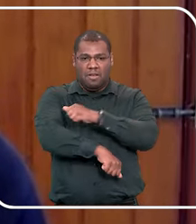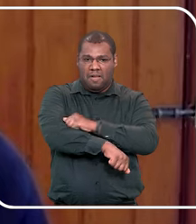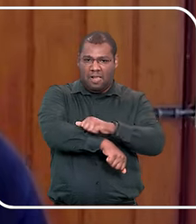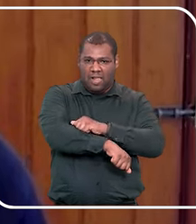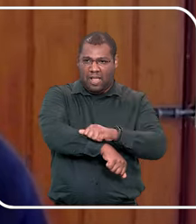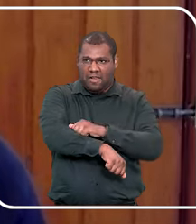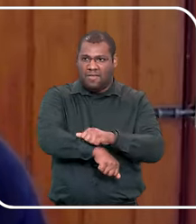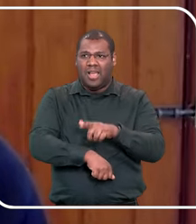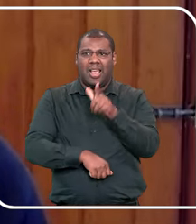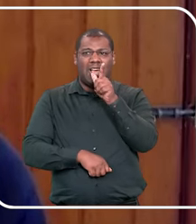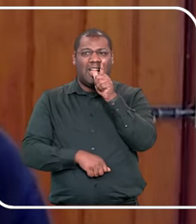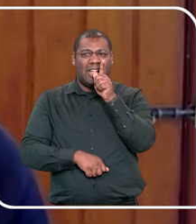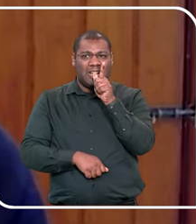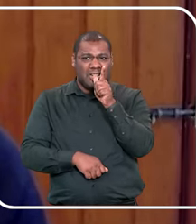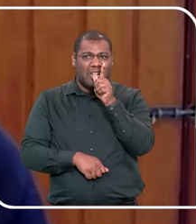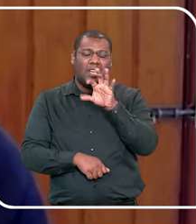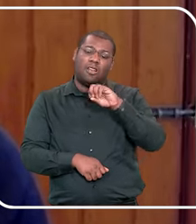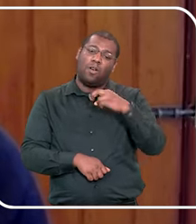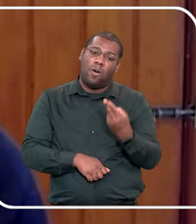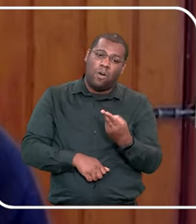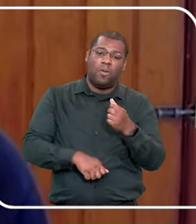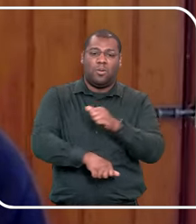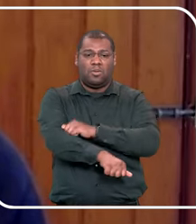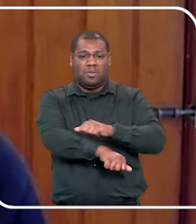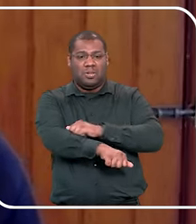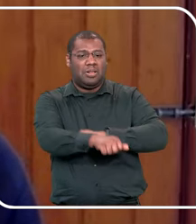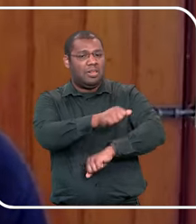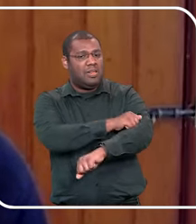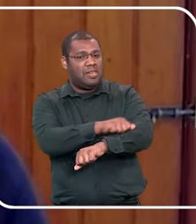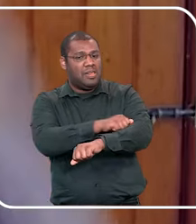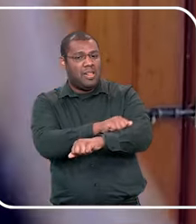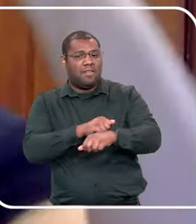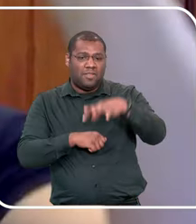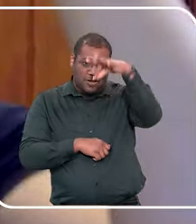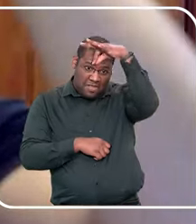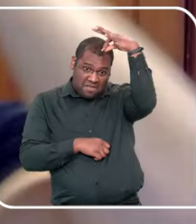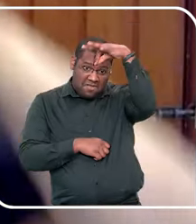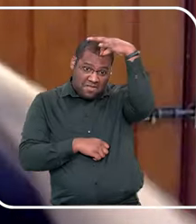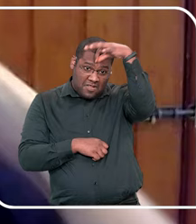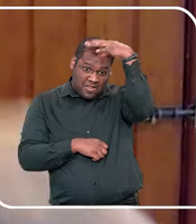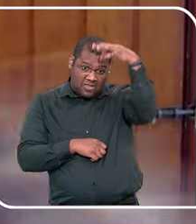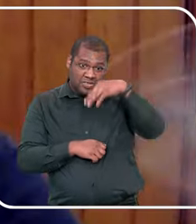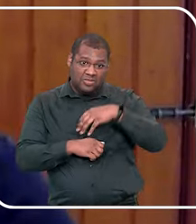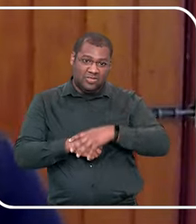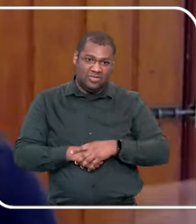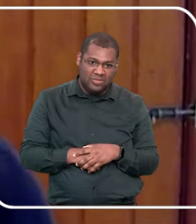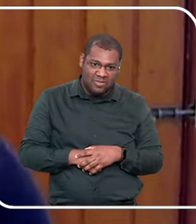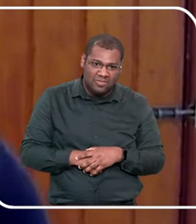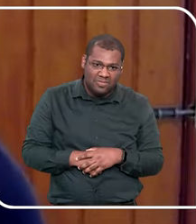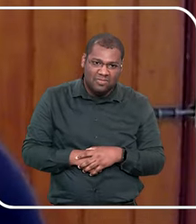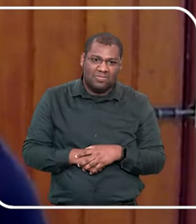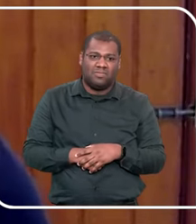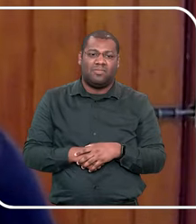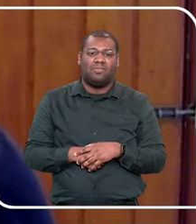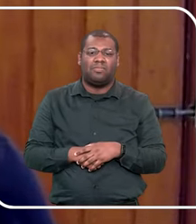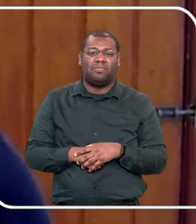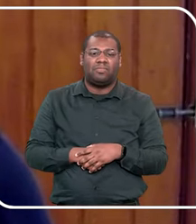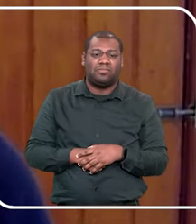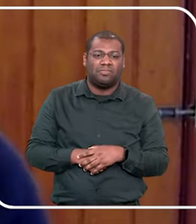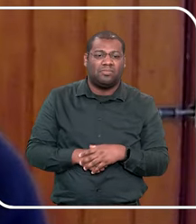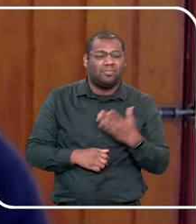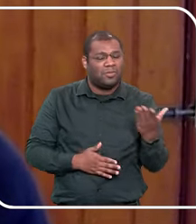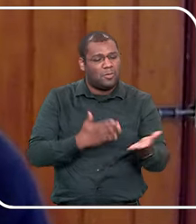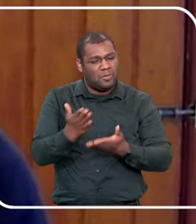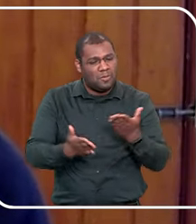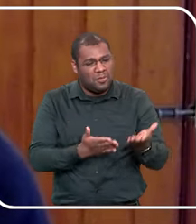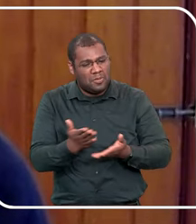bebezinho começa a nomear, quando eu comecei a fazer isso, o meu marido ria e falava, você acha que o menino está entendendo? Eu estou